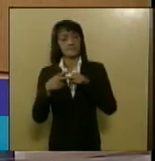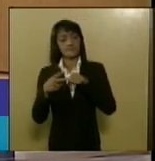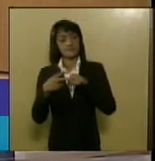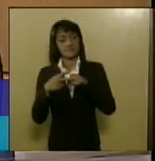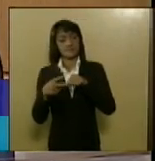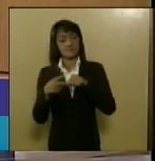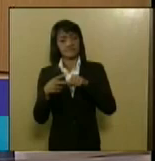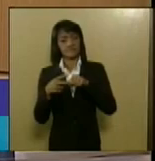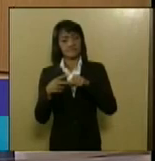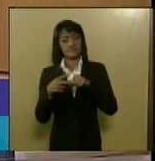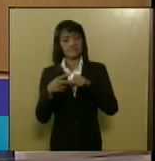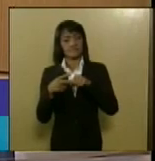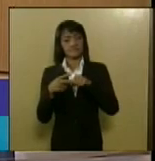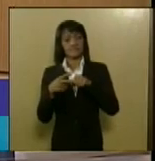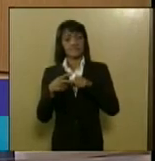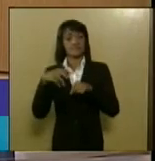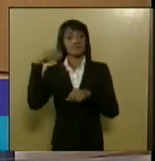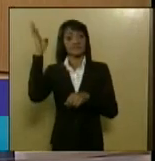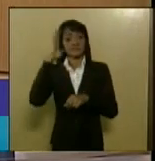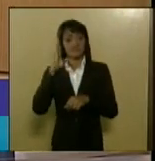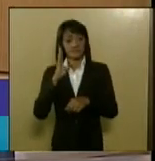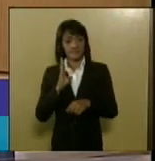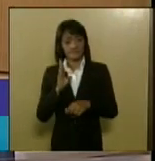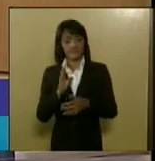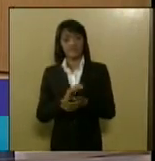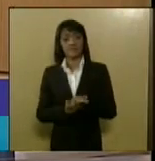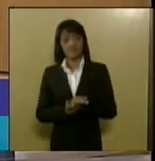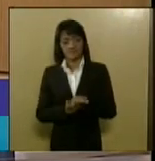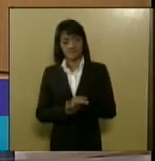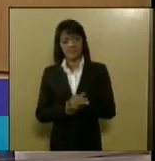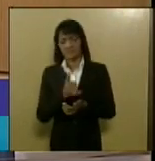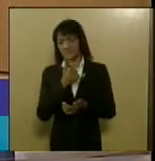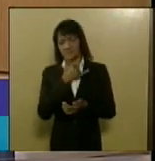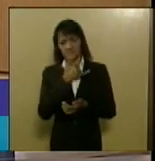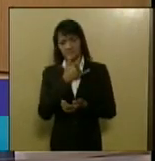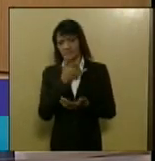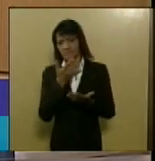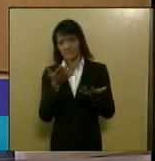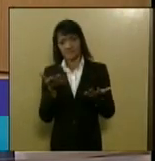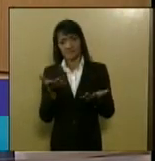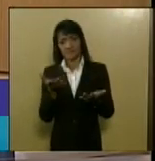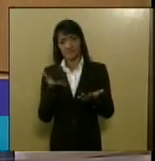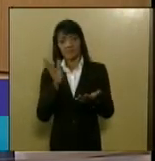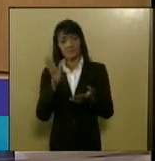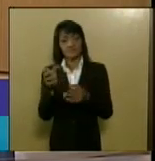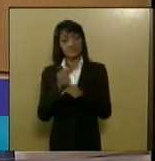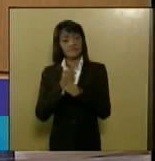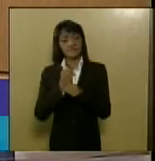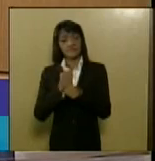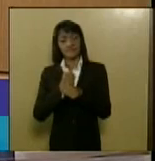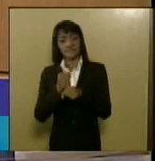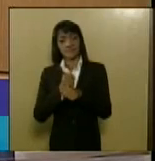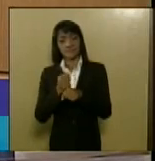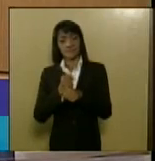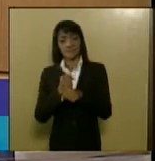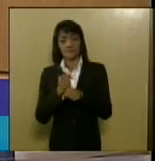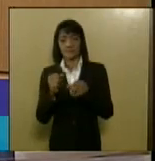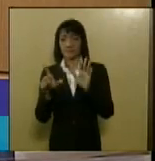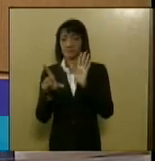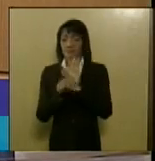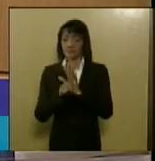e no Brasil felizmente há muitos anos já tivemos a lei